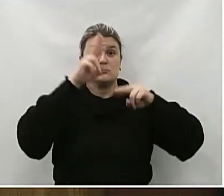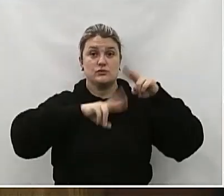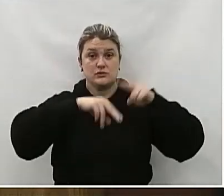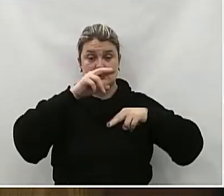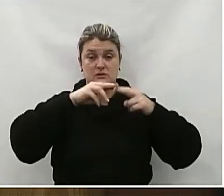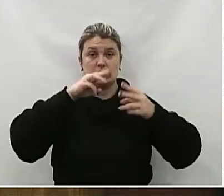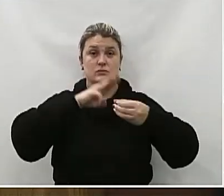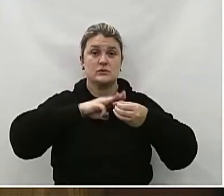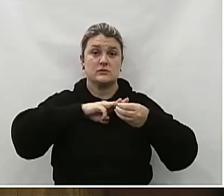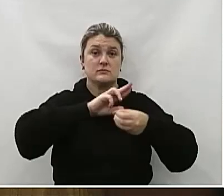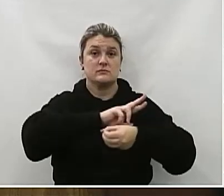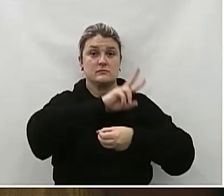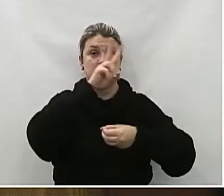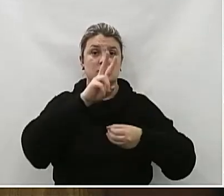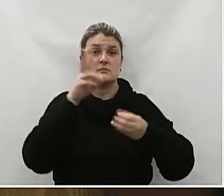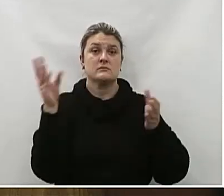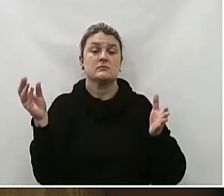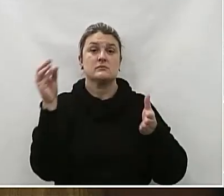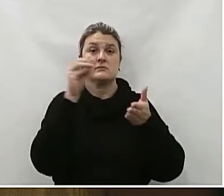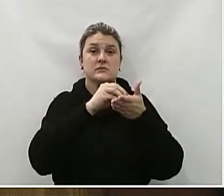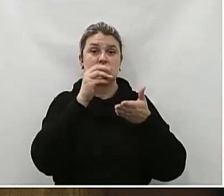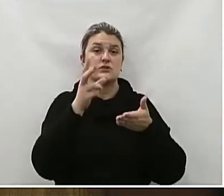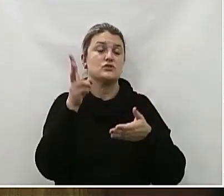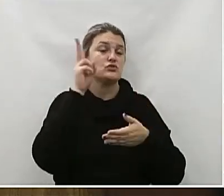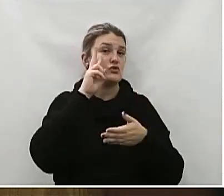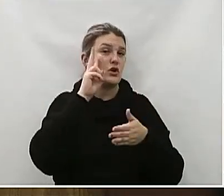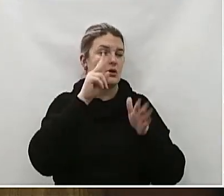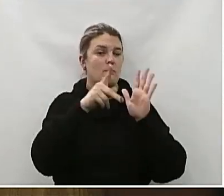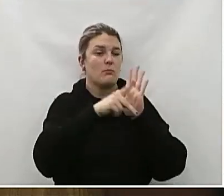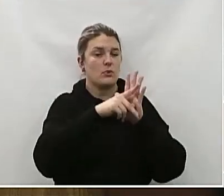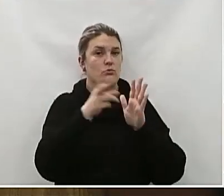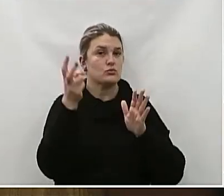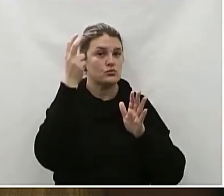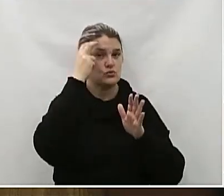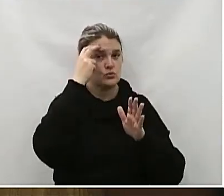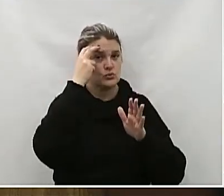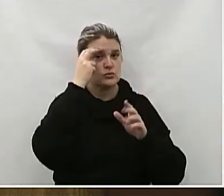município De União da Vitória Integrante do patrimônio Cultural e material